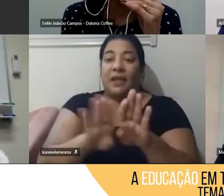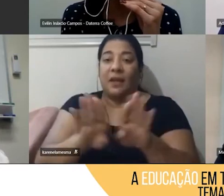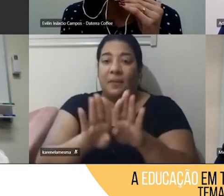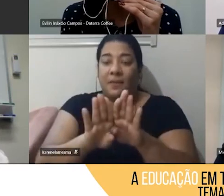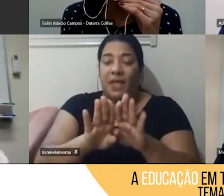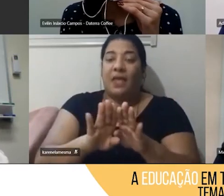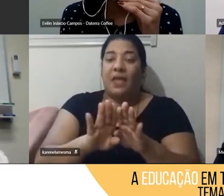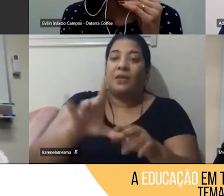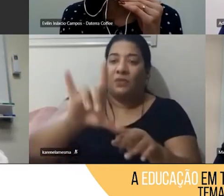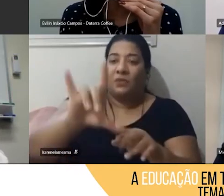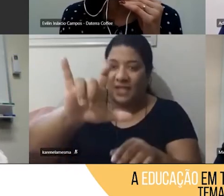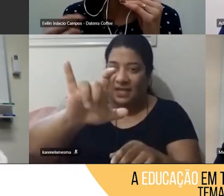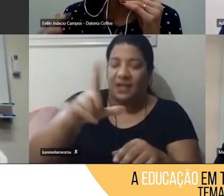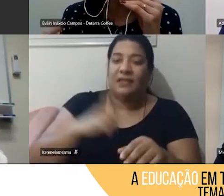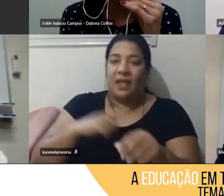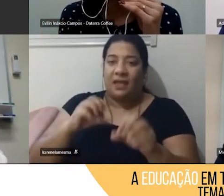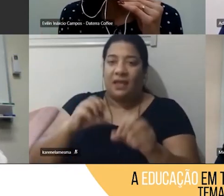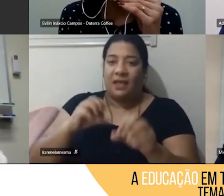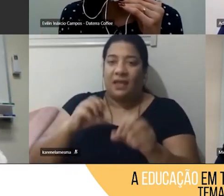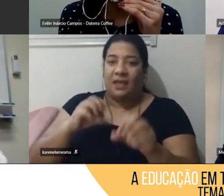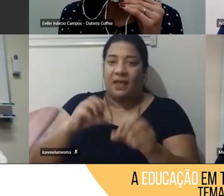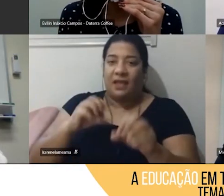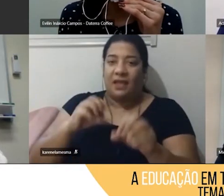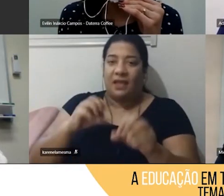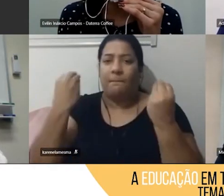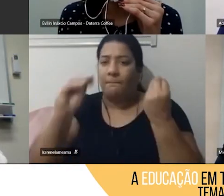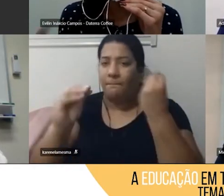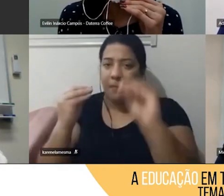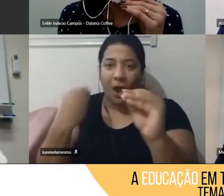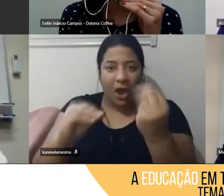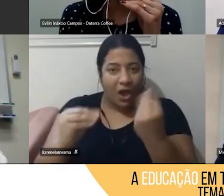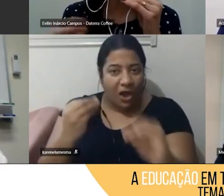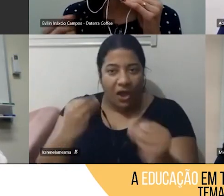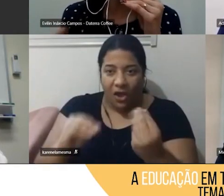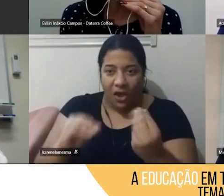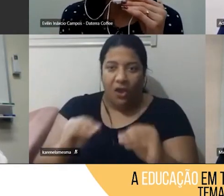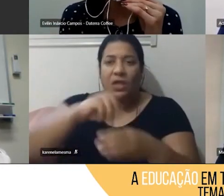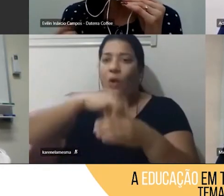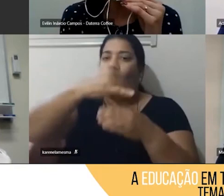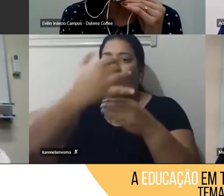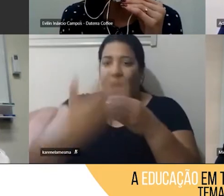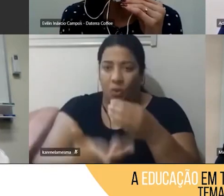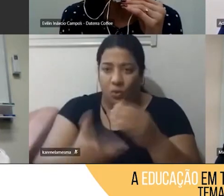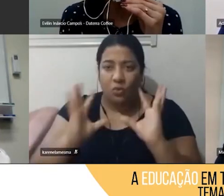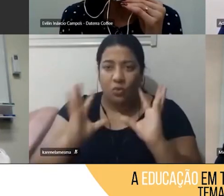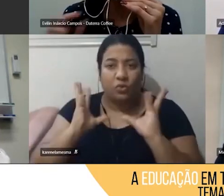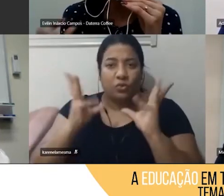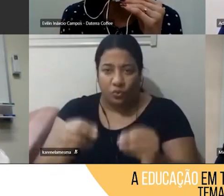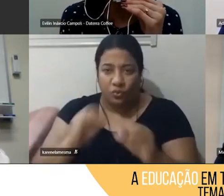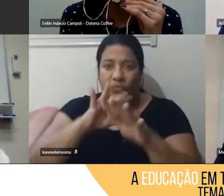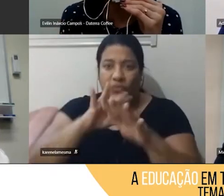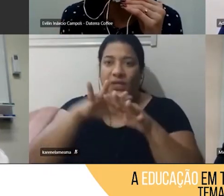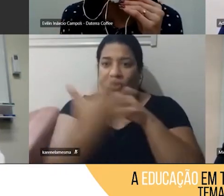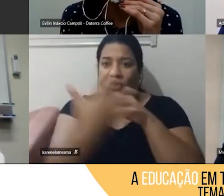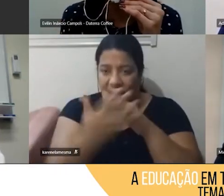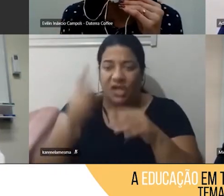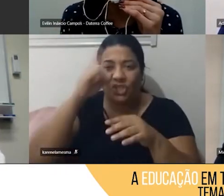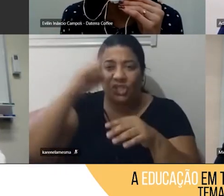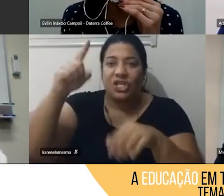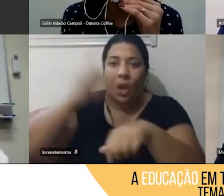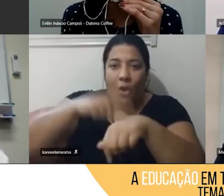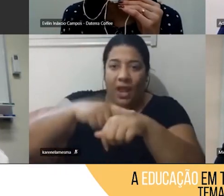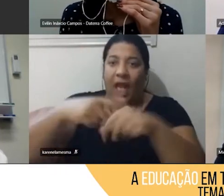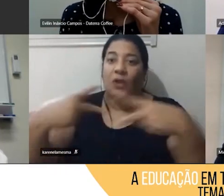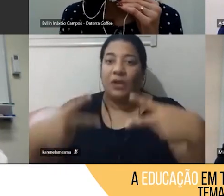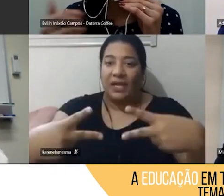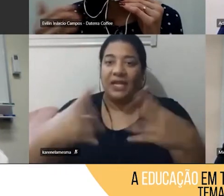educar também no Instagram. A gente posta os conteúdos, tudo que vai estar acontecendo, os dias, horários e também os links para inscrição,